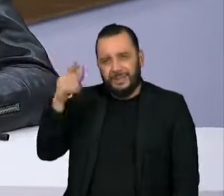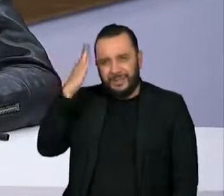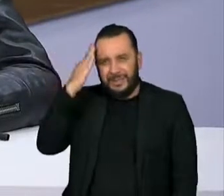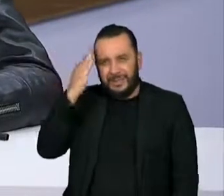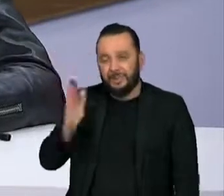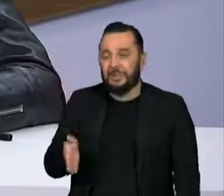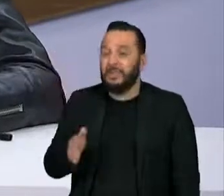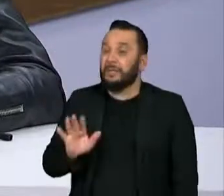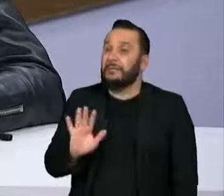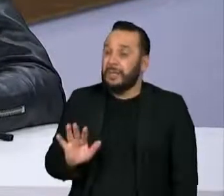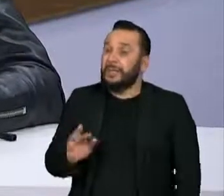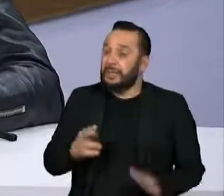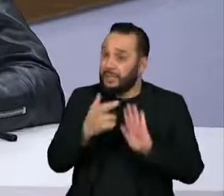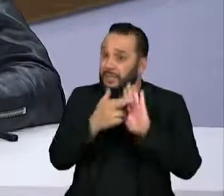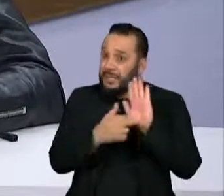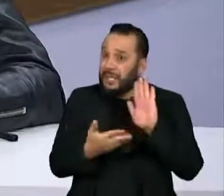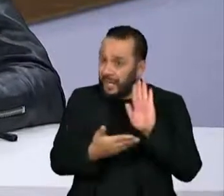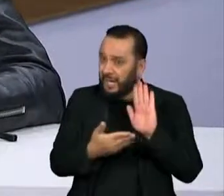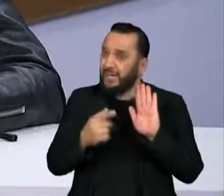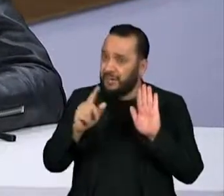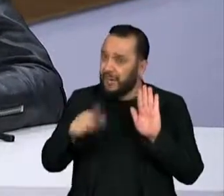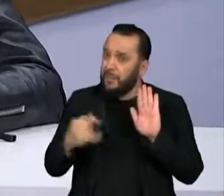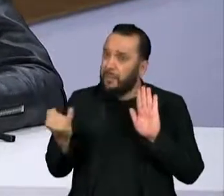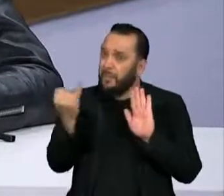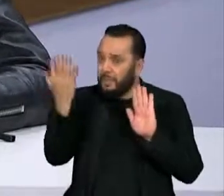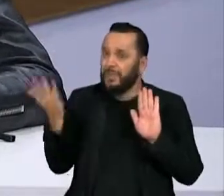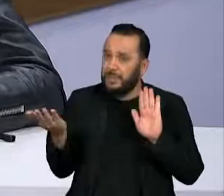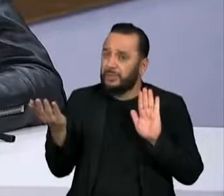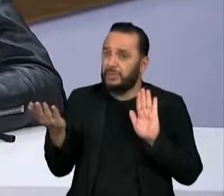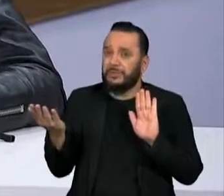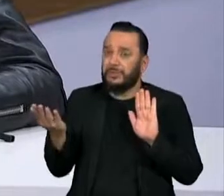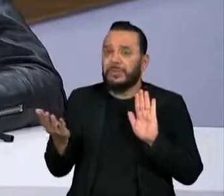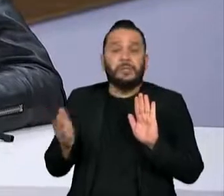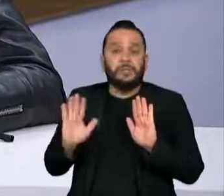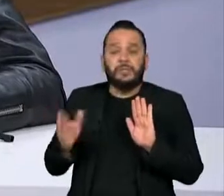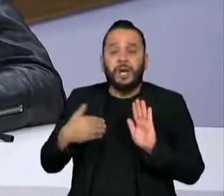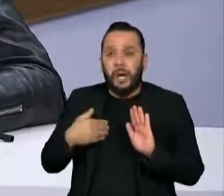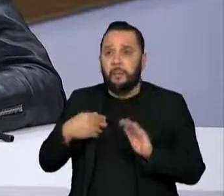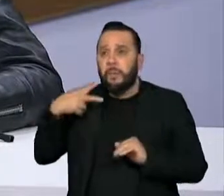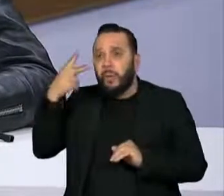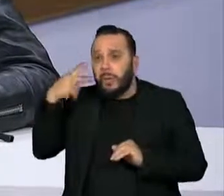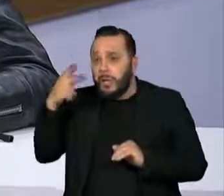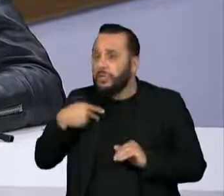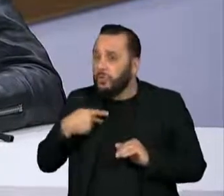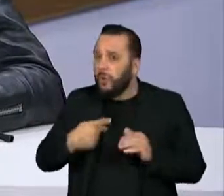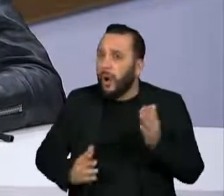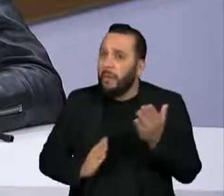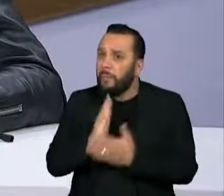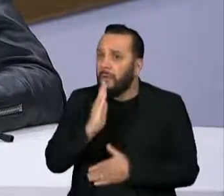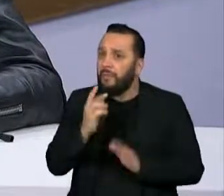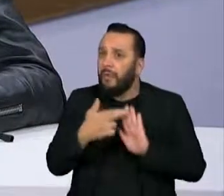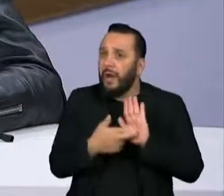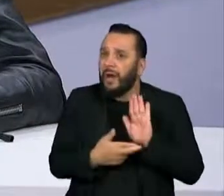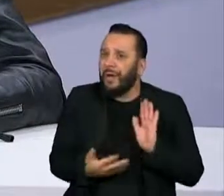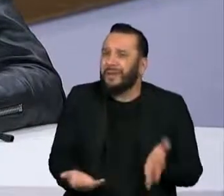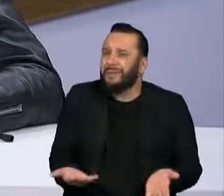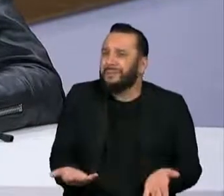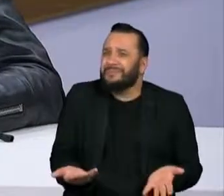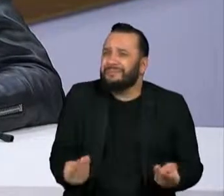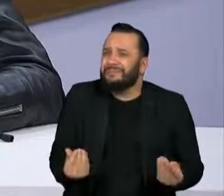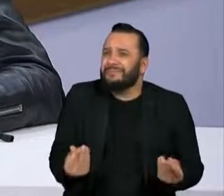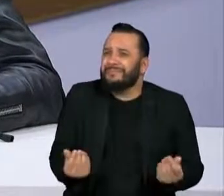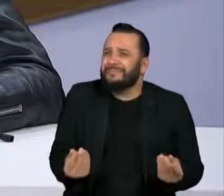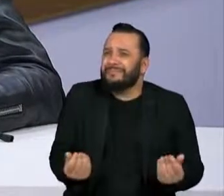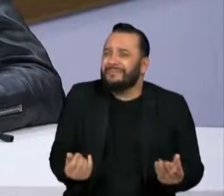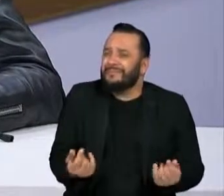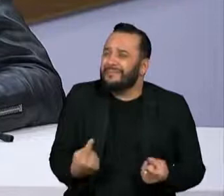representantes eleitos da população. Eu queria te perguntar ao senhor, o